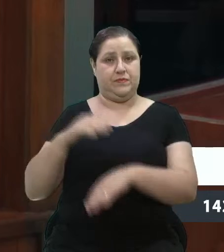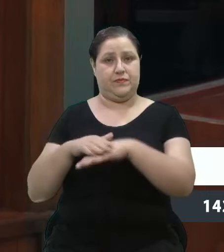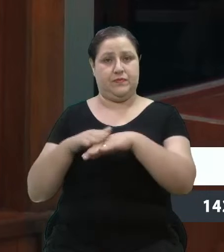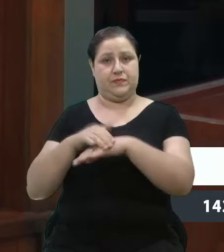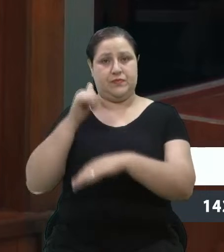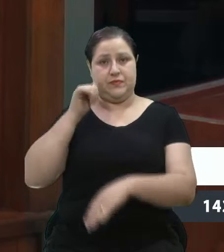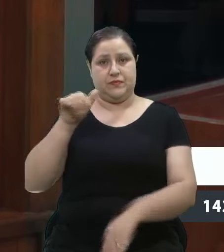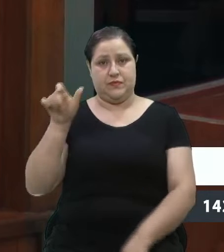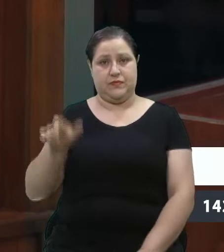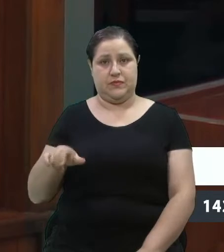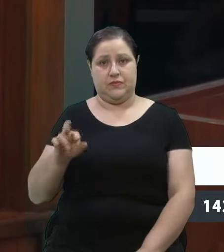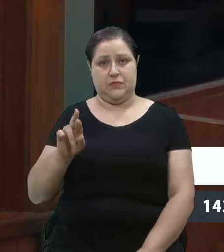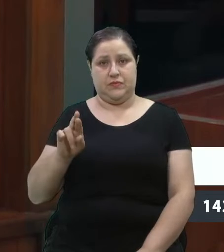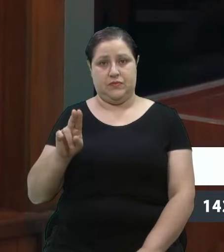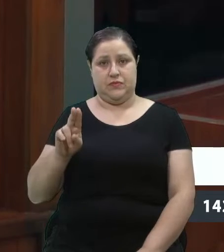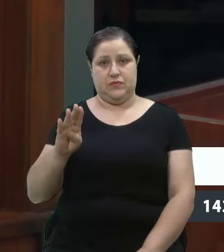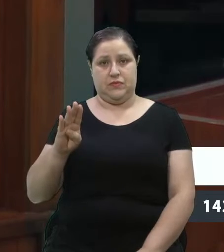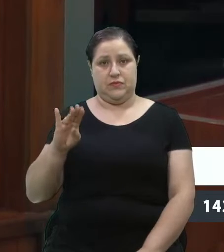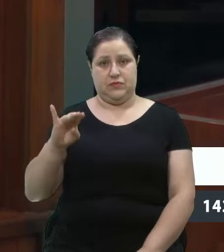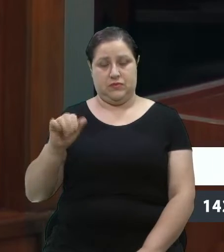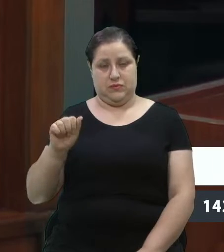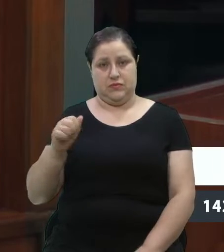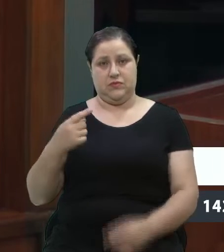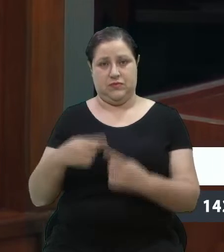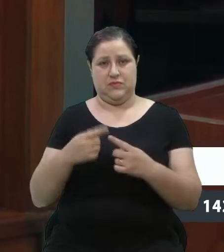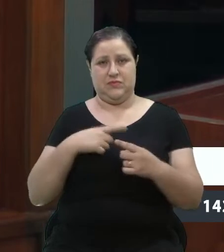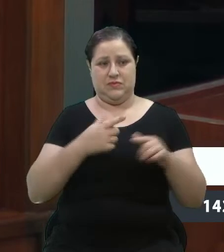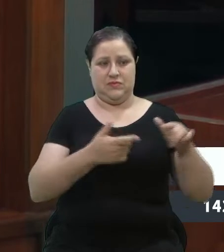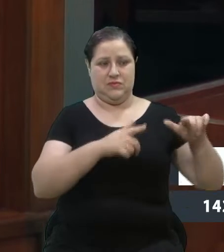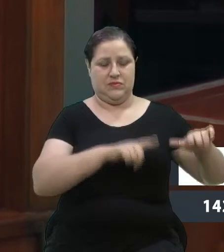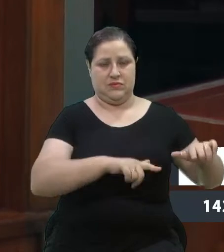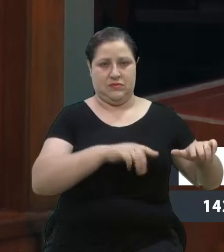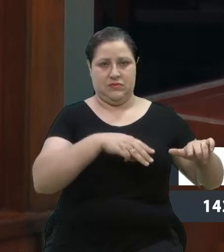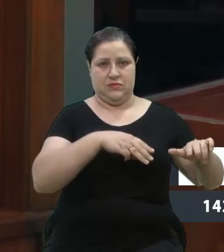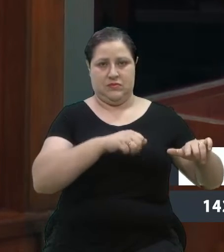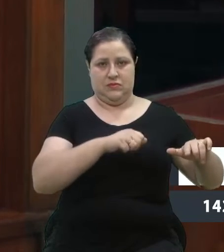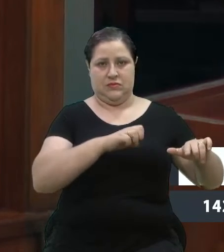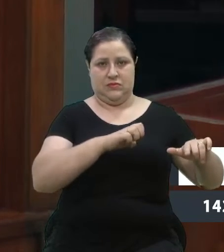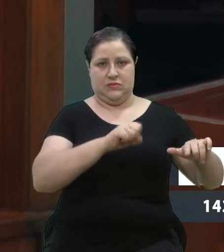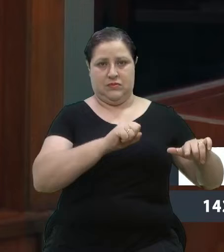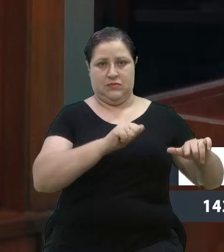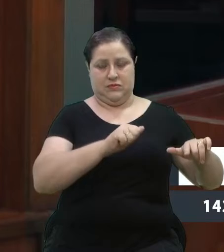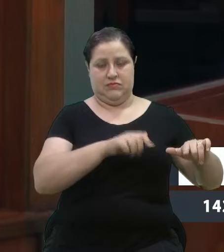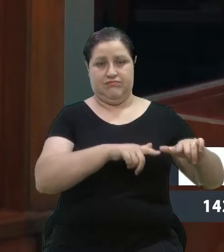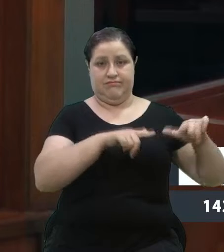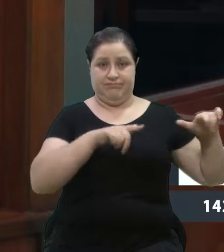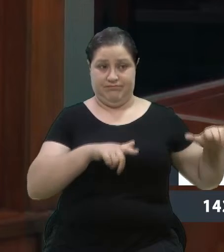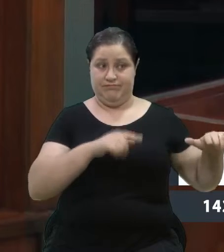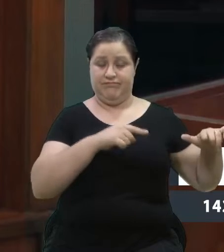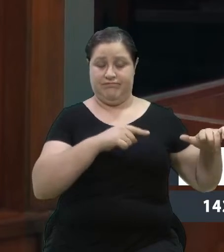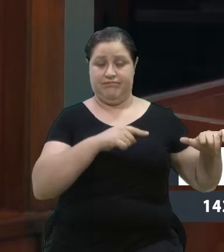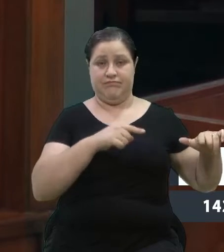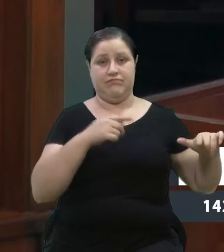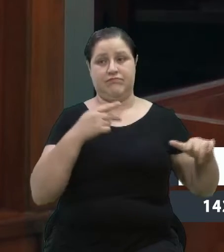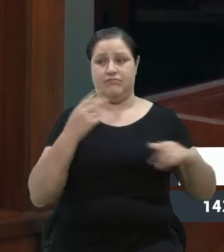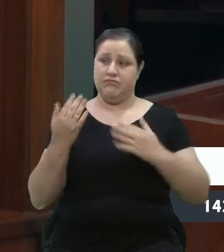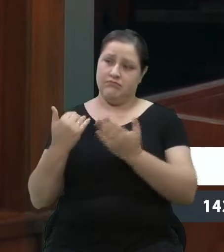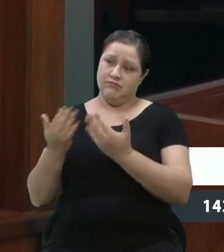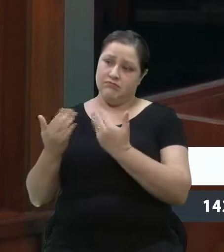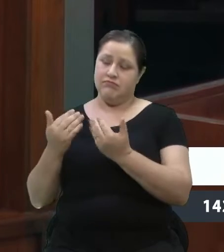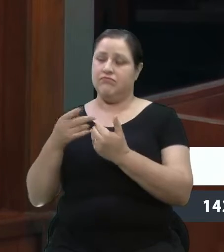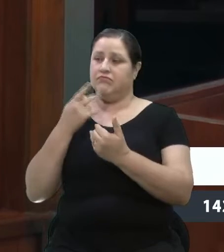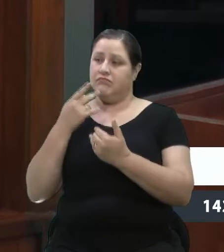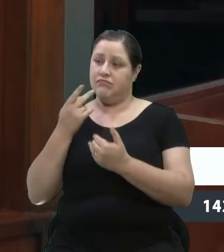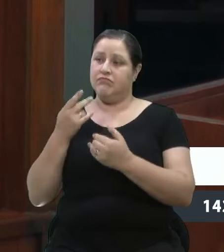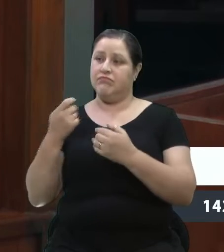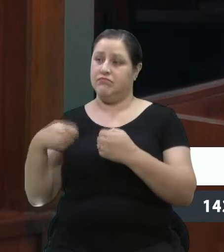da Maesa, um espaço extremamente amplo, e eu dizia a ela da importância de nós termos um local específico, que seja na Festa da Uva